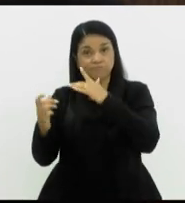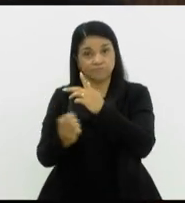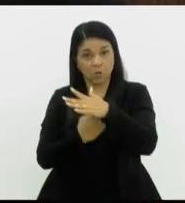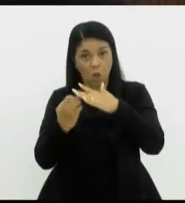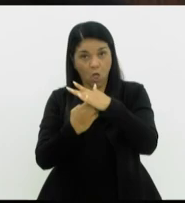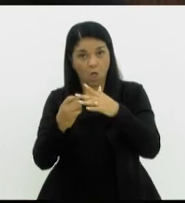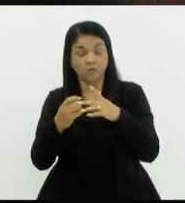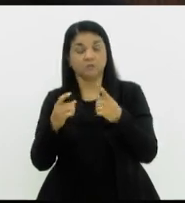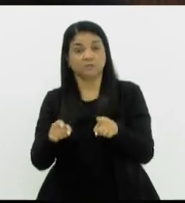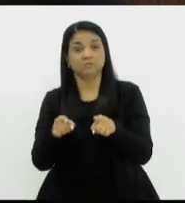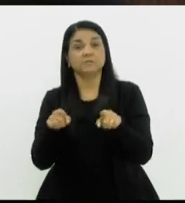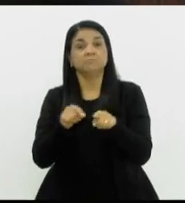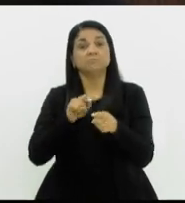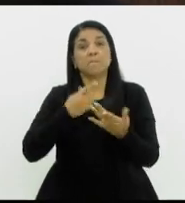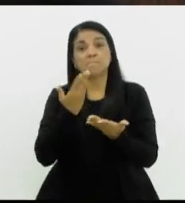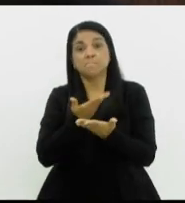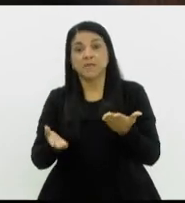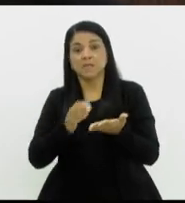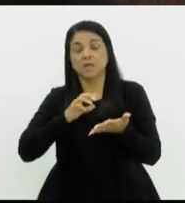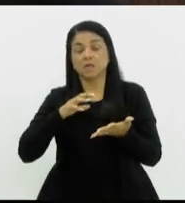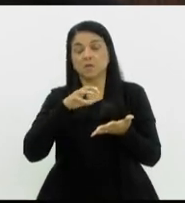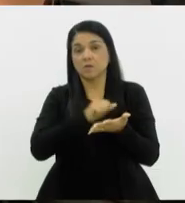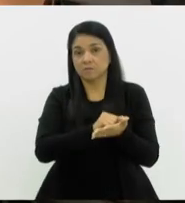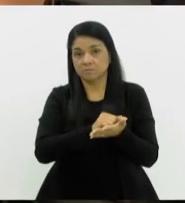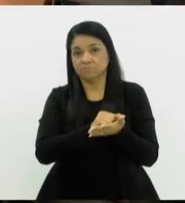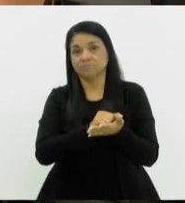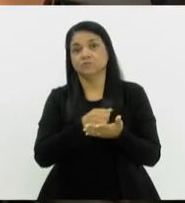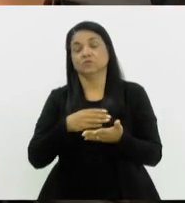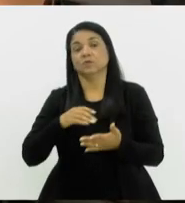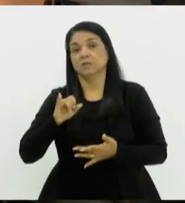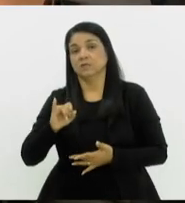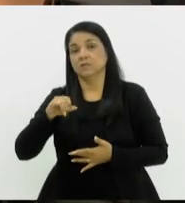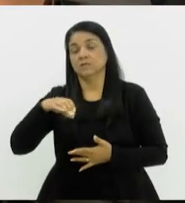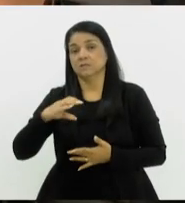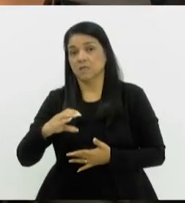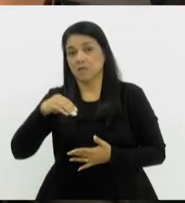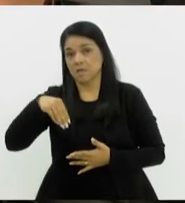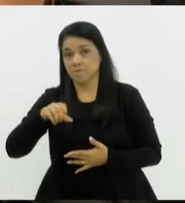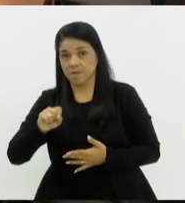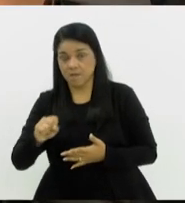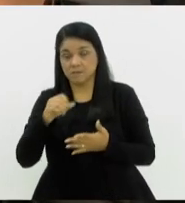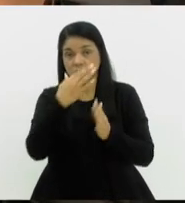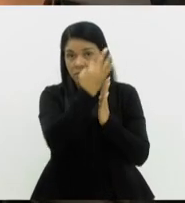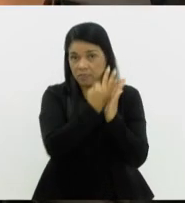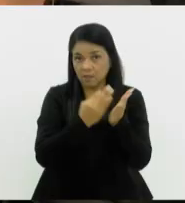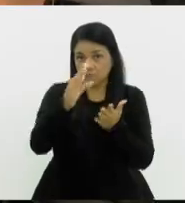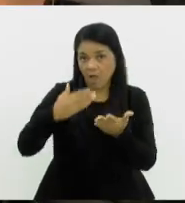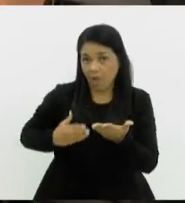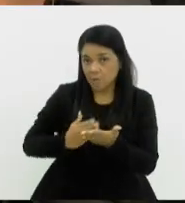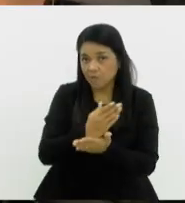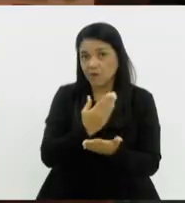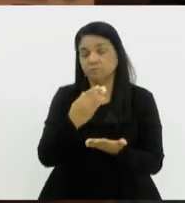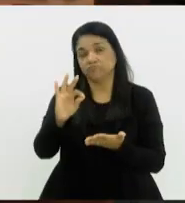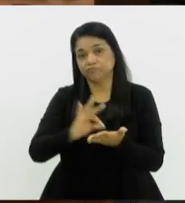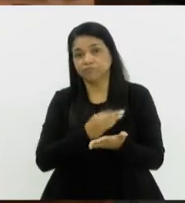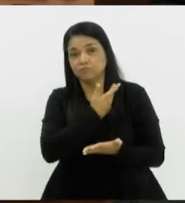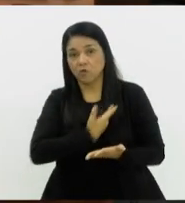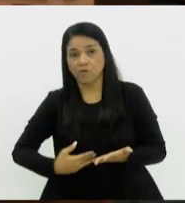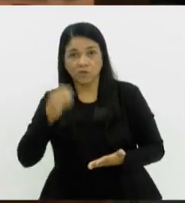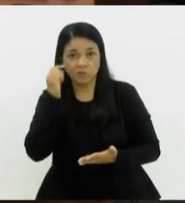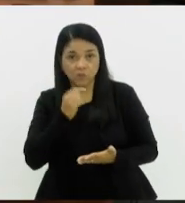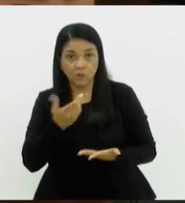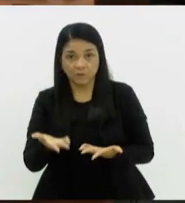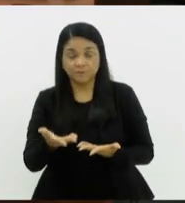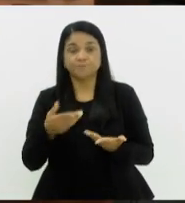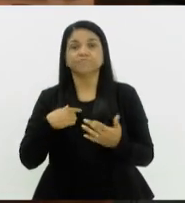inscrição no cadastro de contribuintes do ICMS. O texto aprovado segue para a sanção ou veto do governador. Quando nós